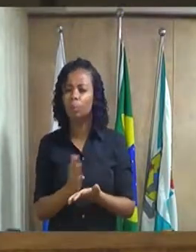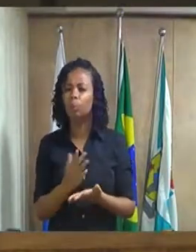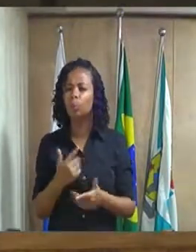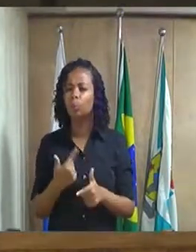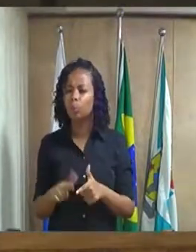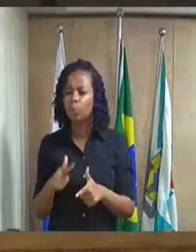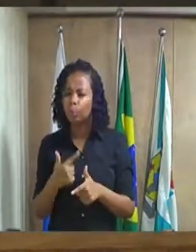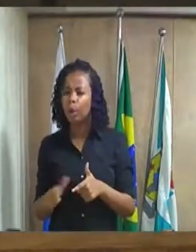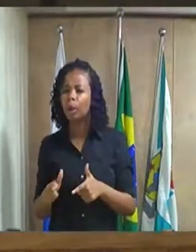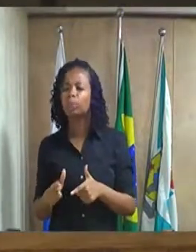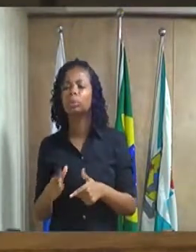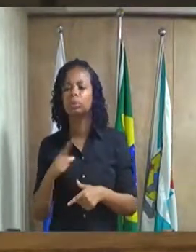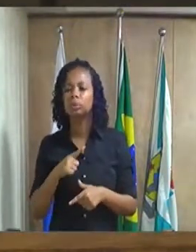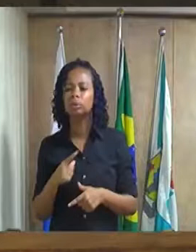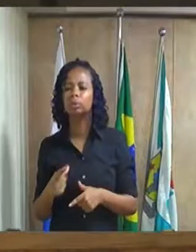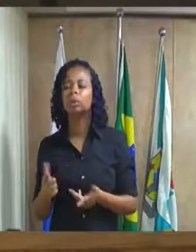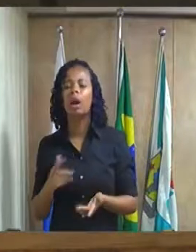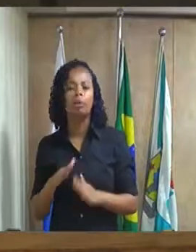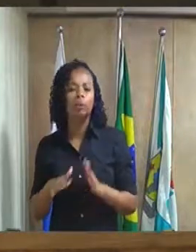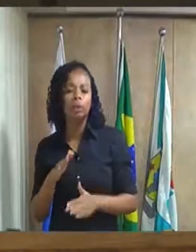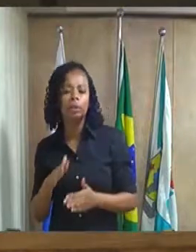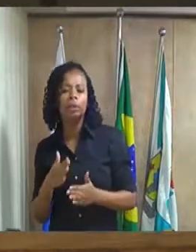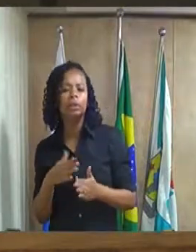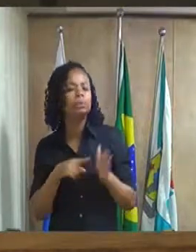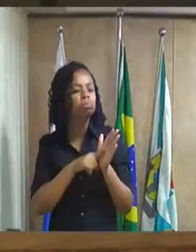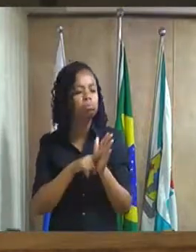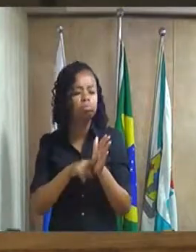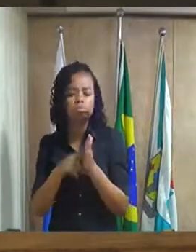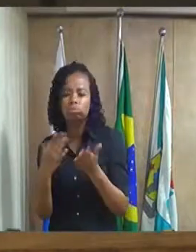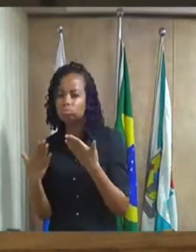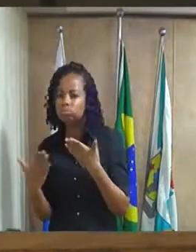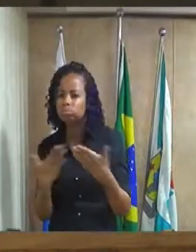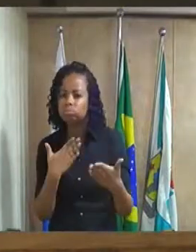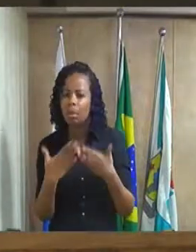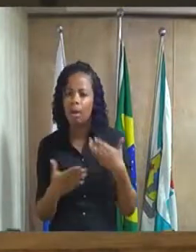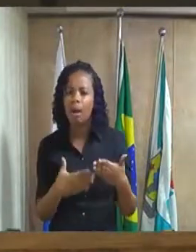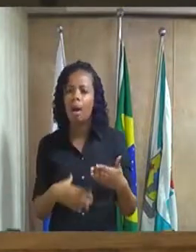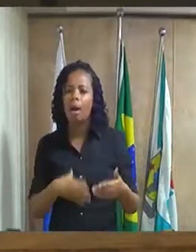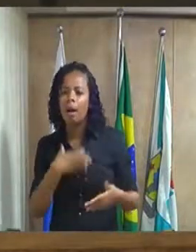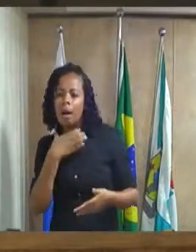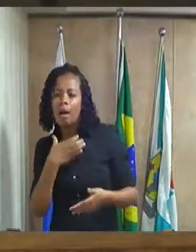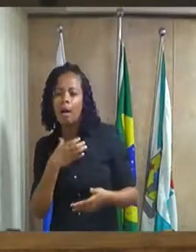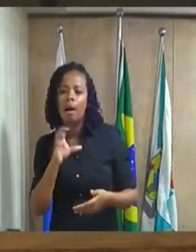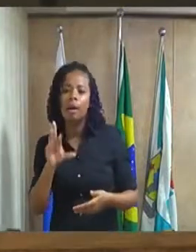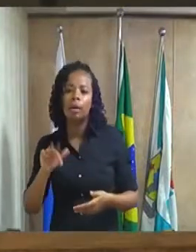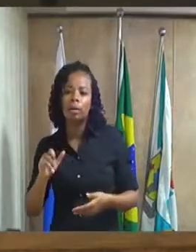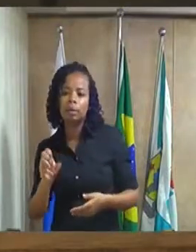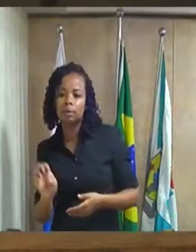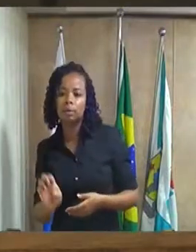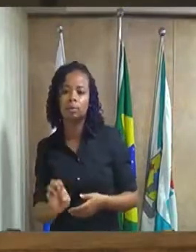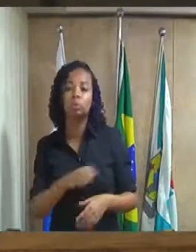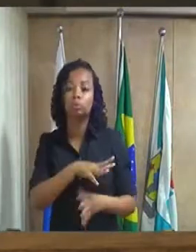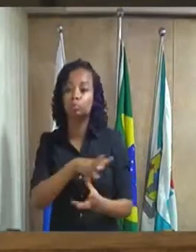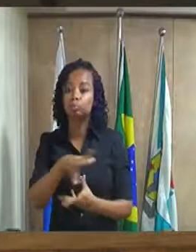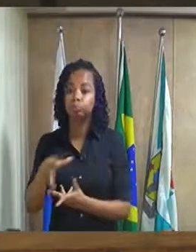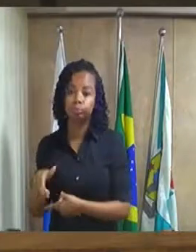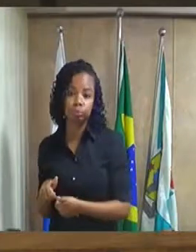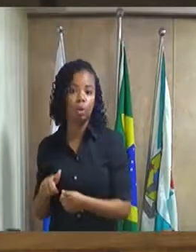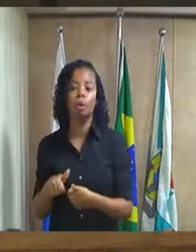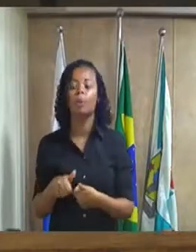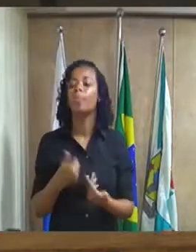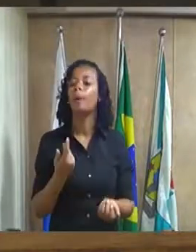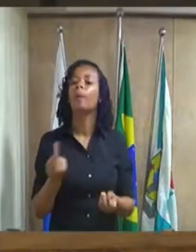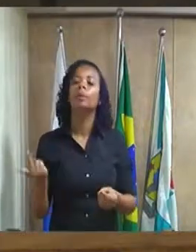que a gente verificou e vem avaliando é a crise econômica do mundo é a crise econômica do barril do